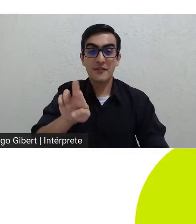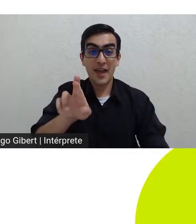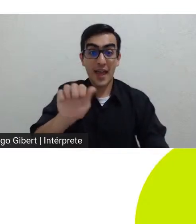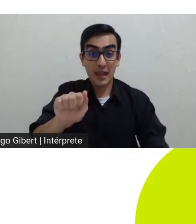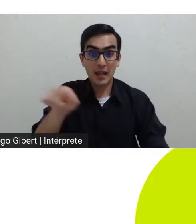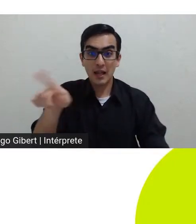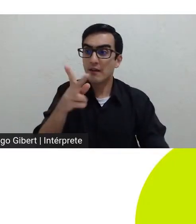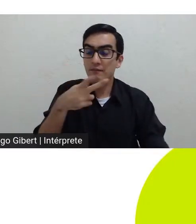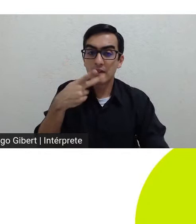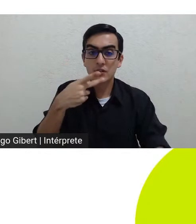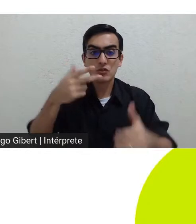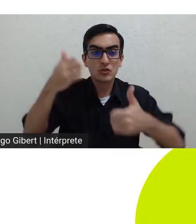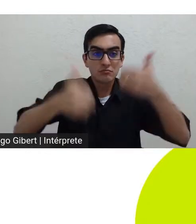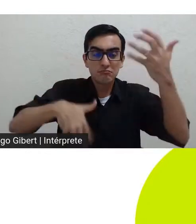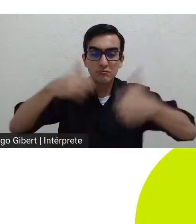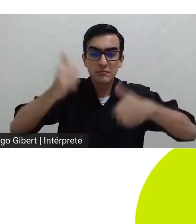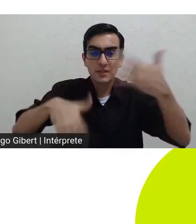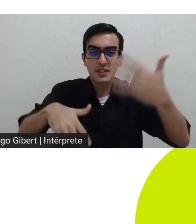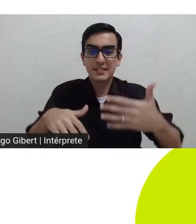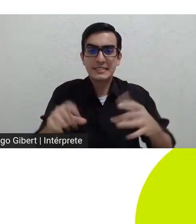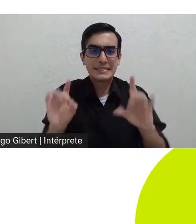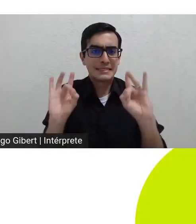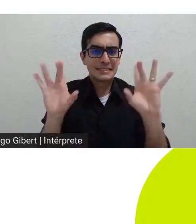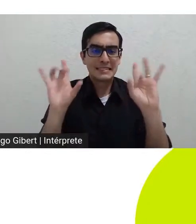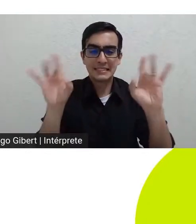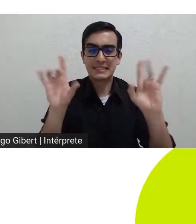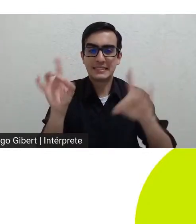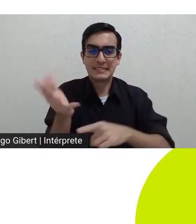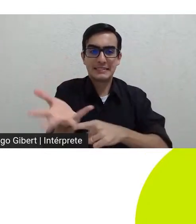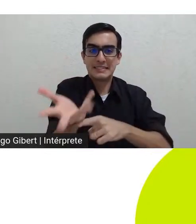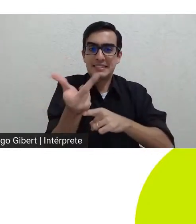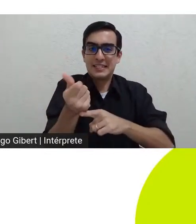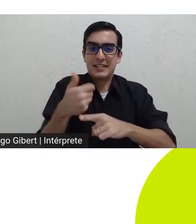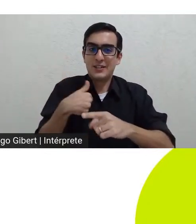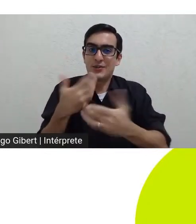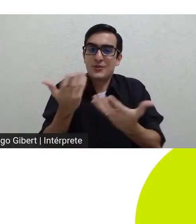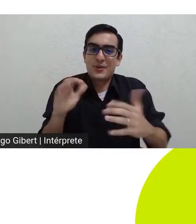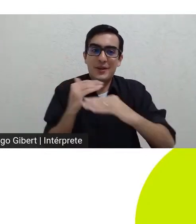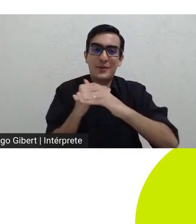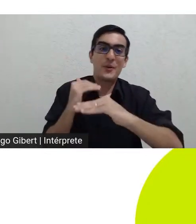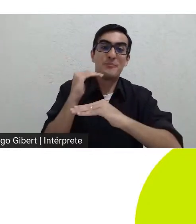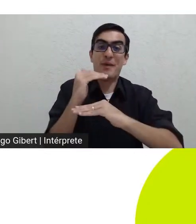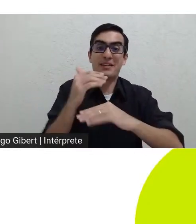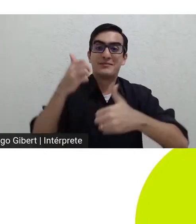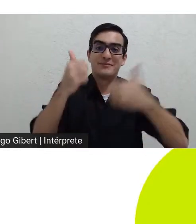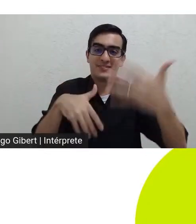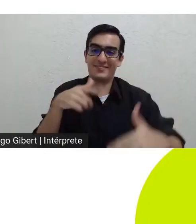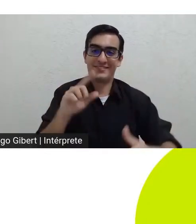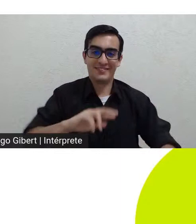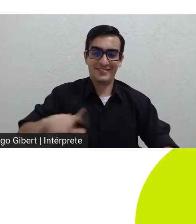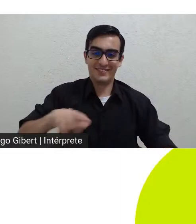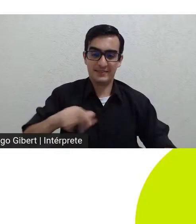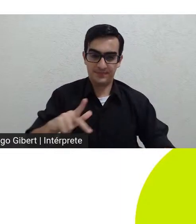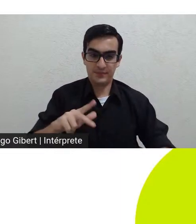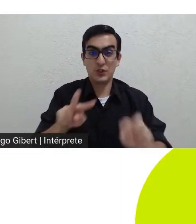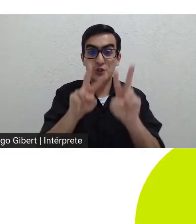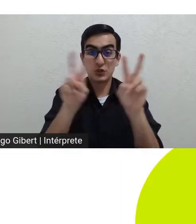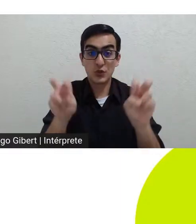fasquia está tão elevada que eu nem vou tentar suplantá-la agora relativamente ao filme